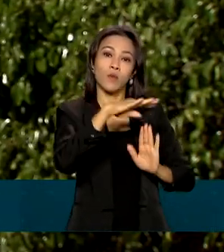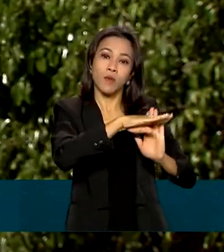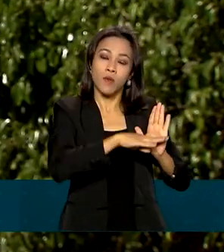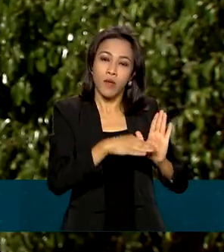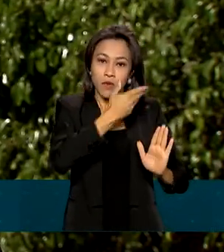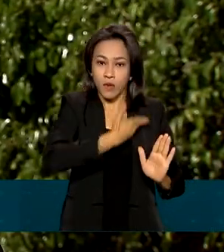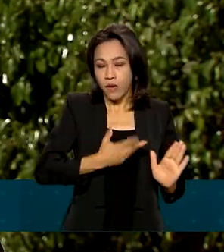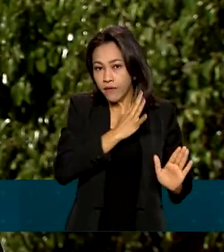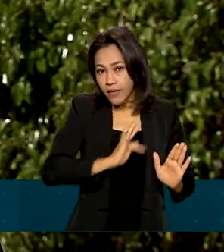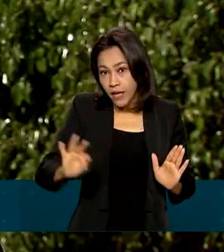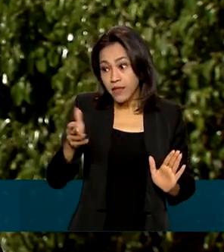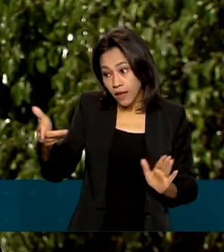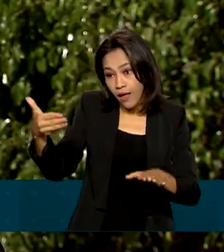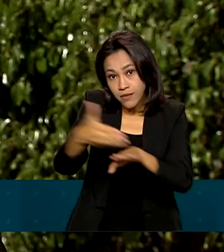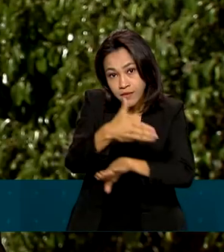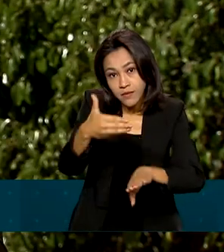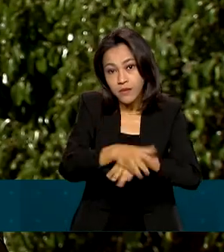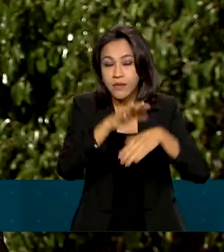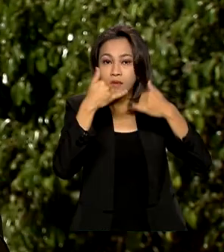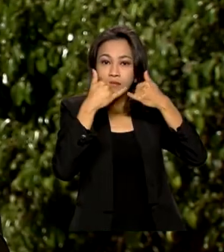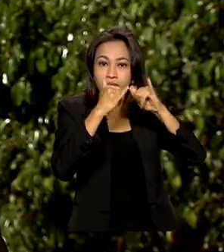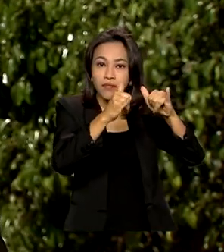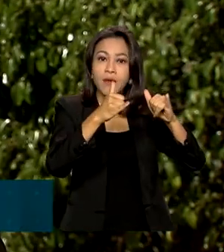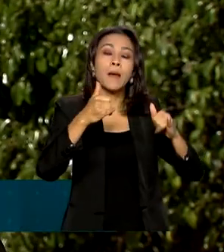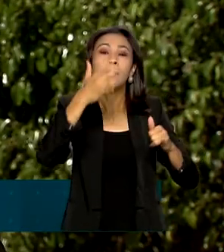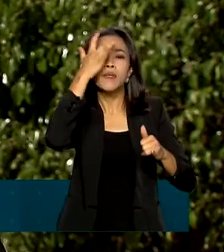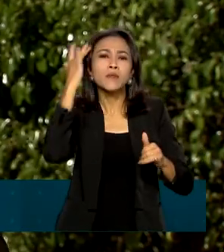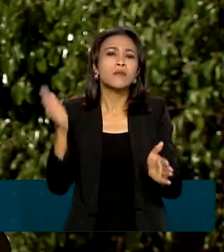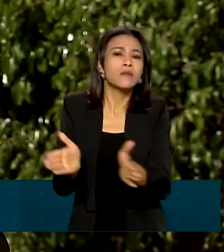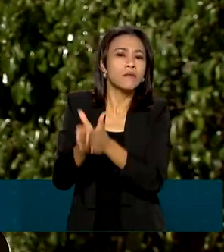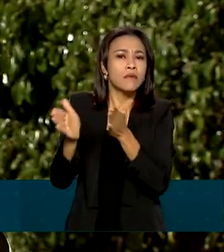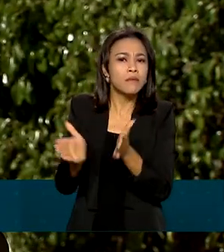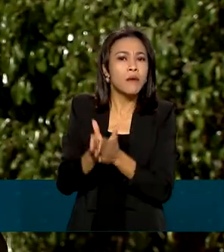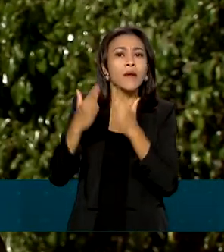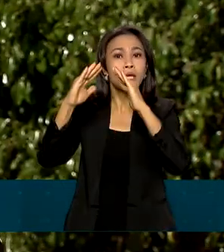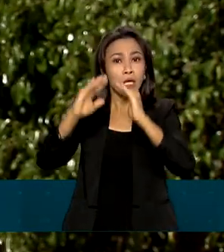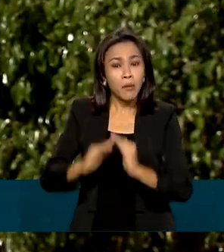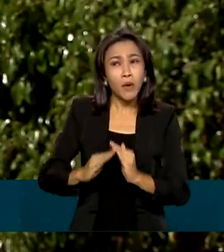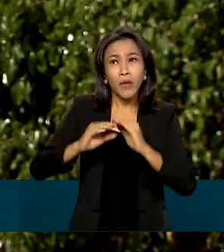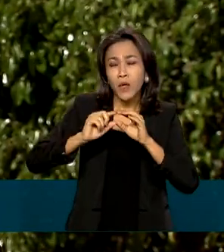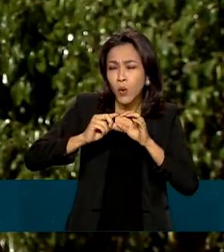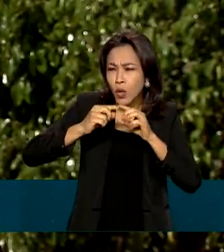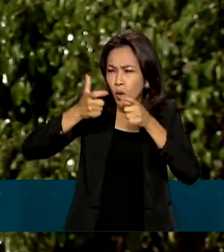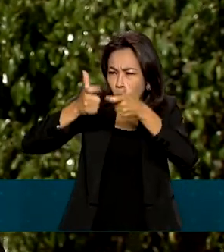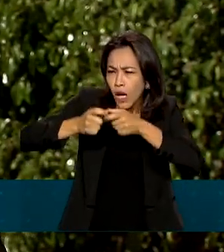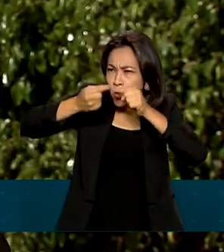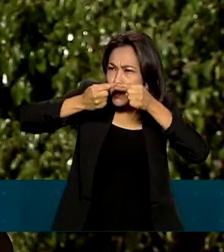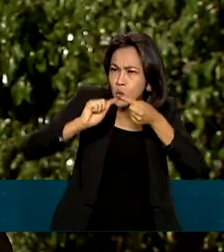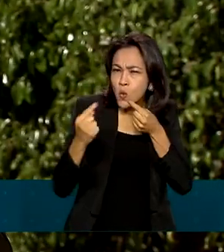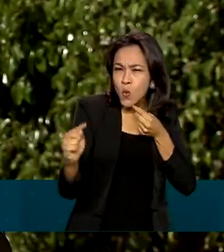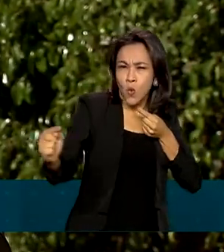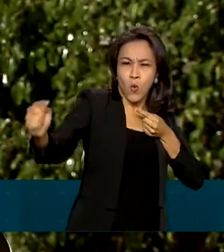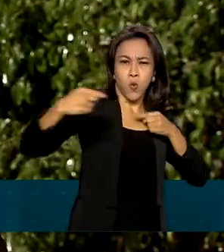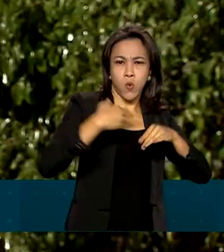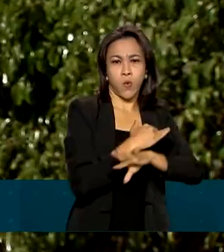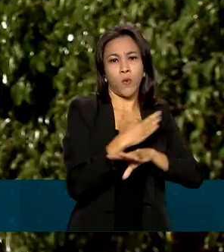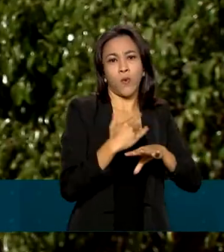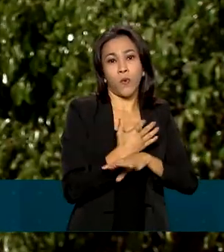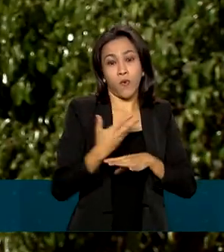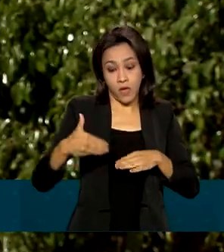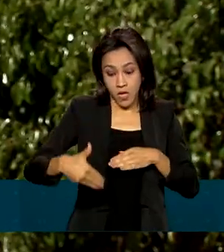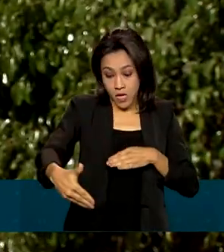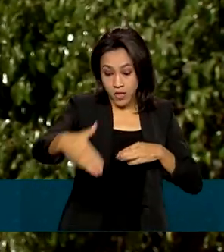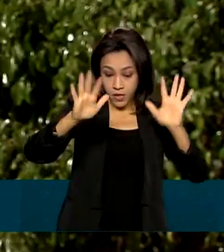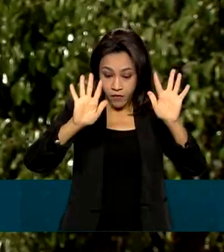viabilizam o acesso à energia elétrica para brasileiros de baixa renda que moram em lugares remotos. As medidas se encerrariam no final